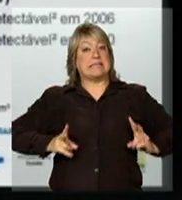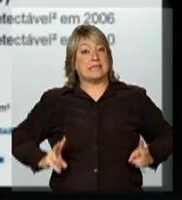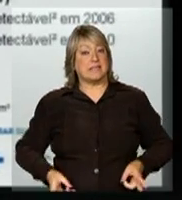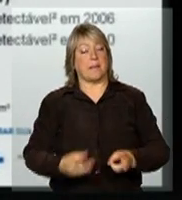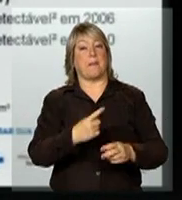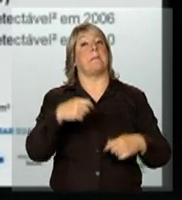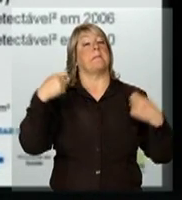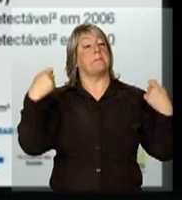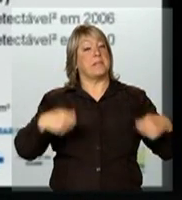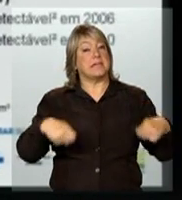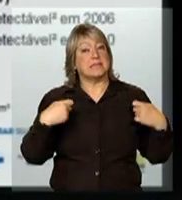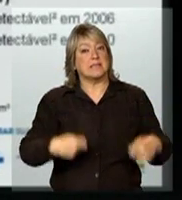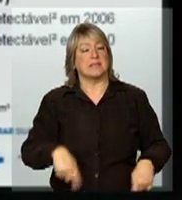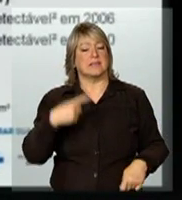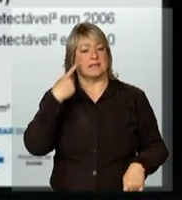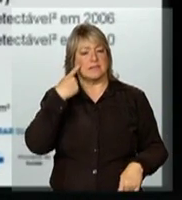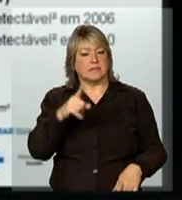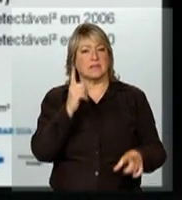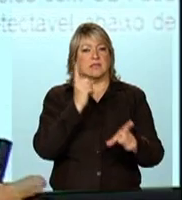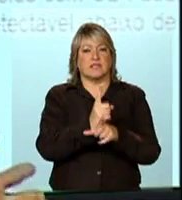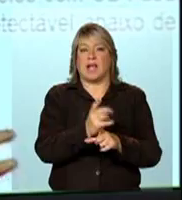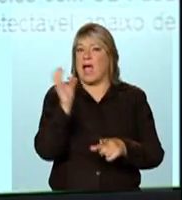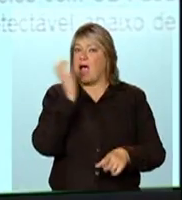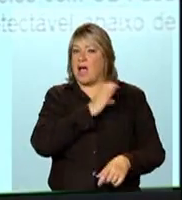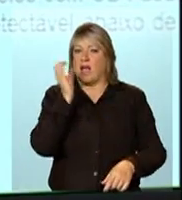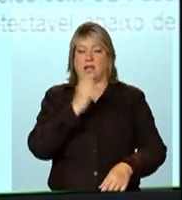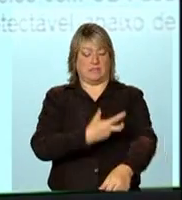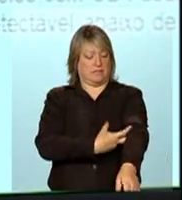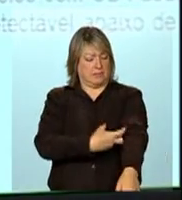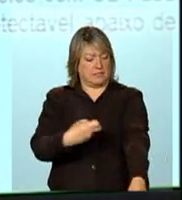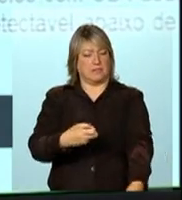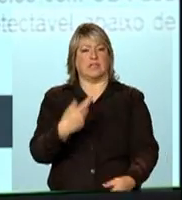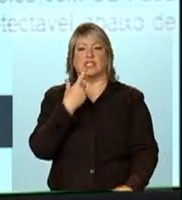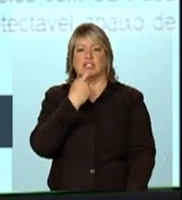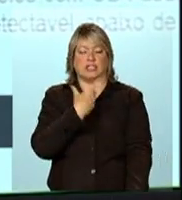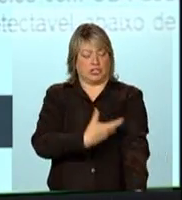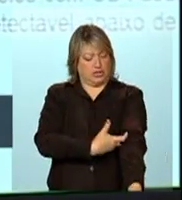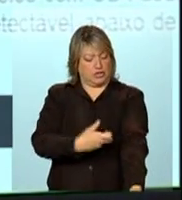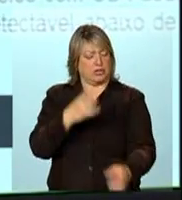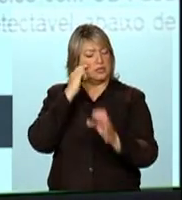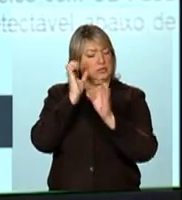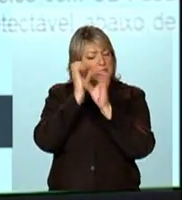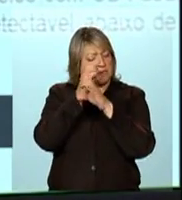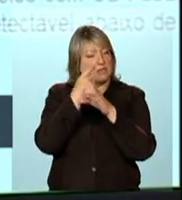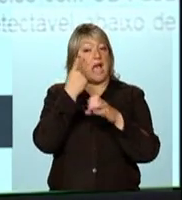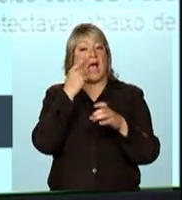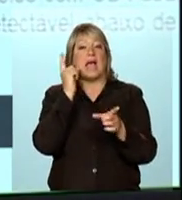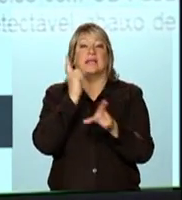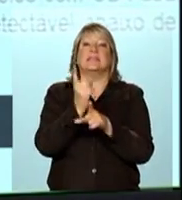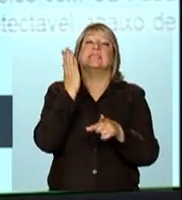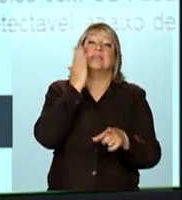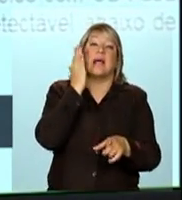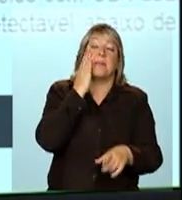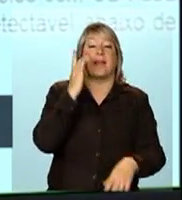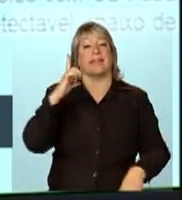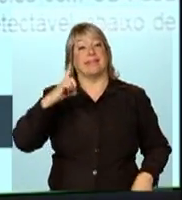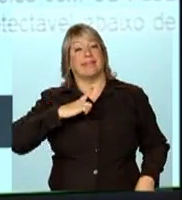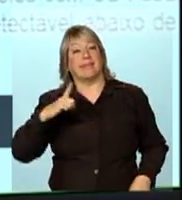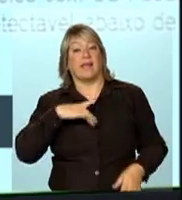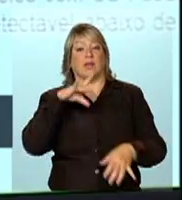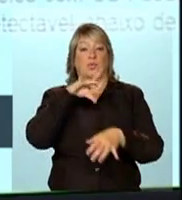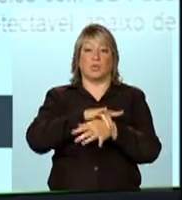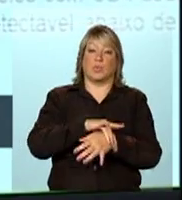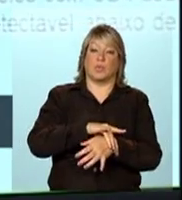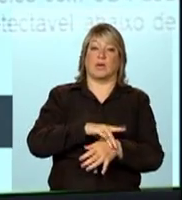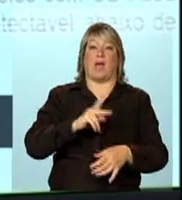no mundo fazer o diagnóstico o mais precoce possível. Isso tem dois efeitos, um individual e outro coletivo, porque quando